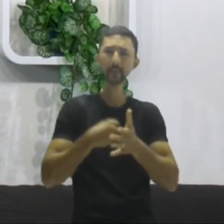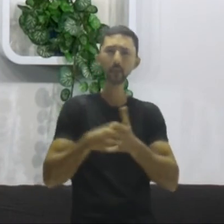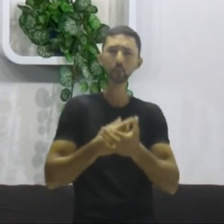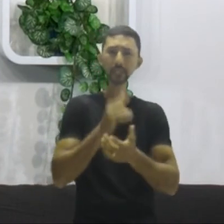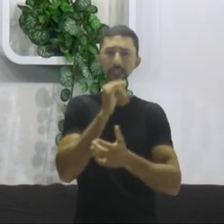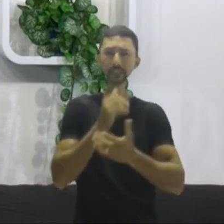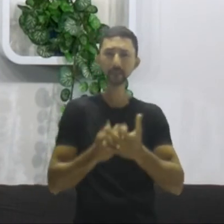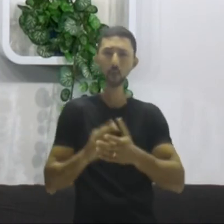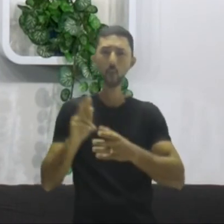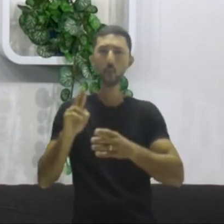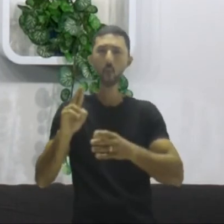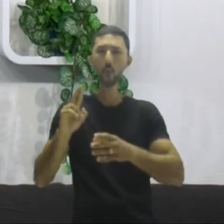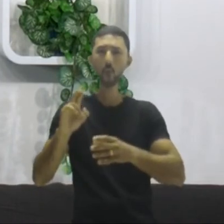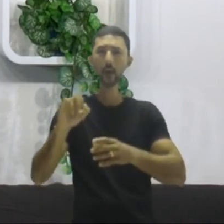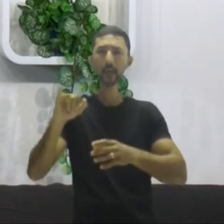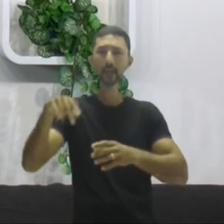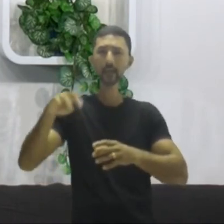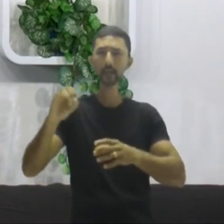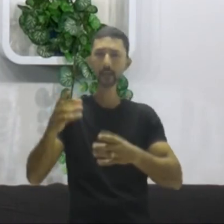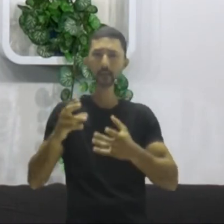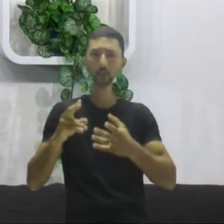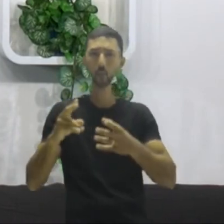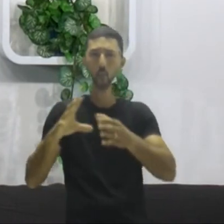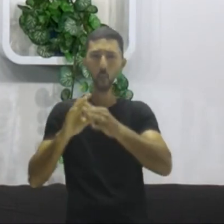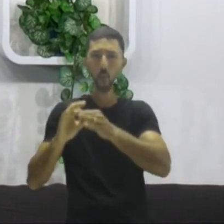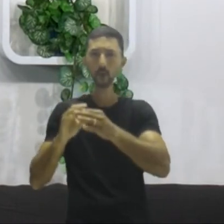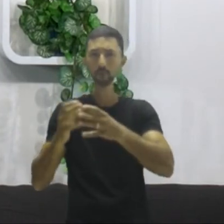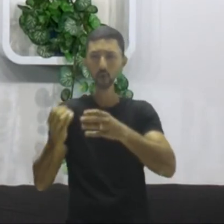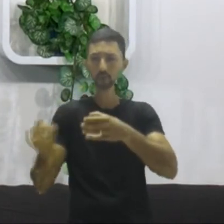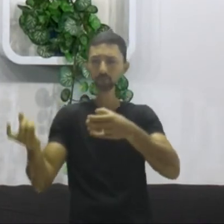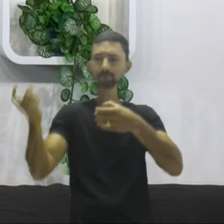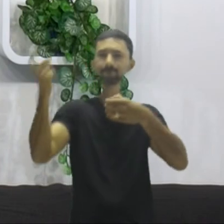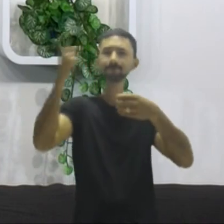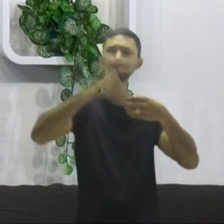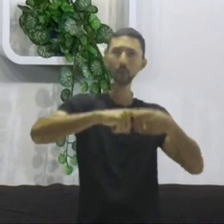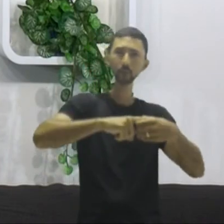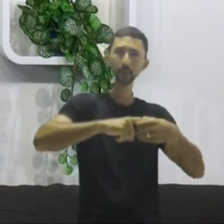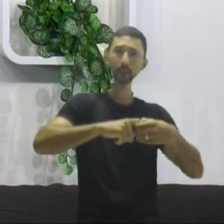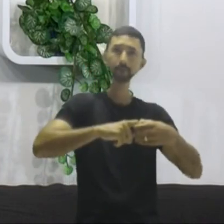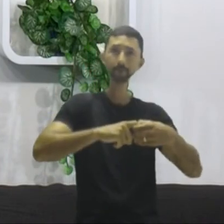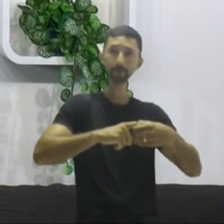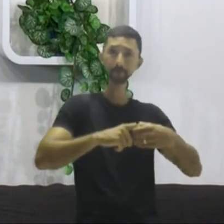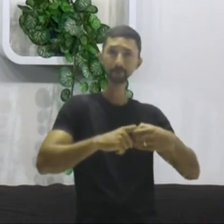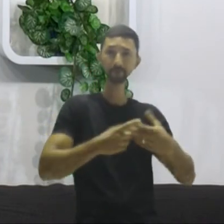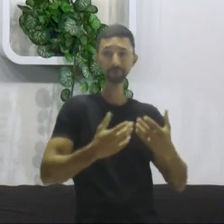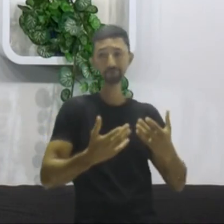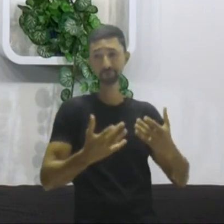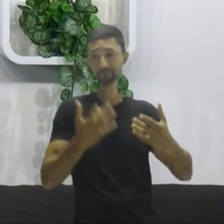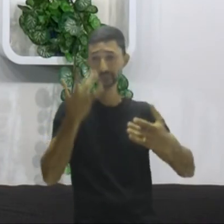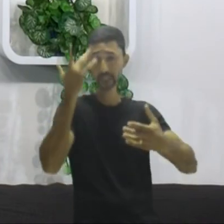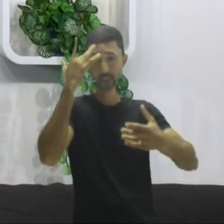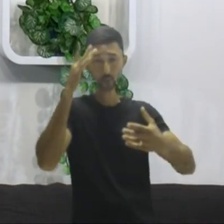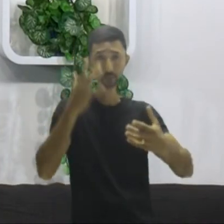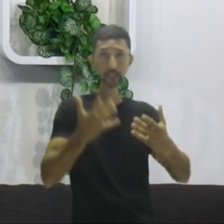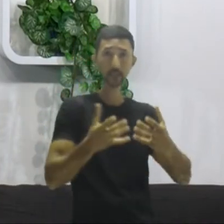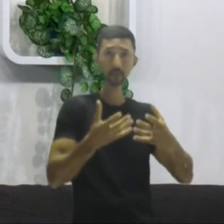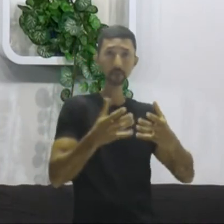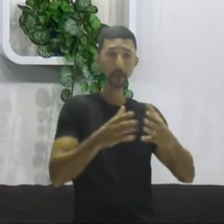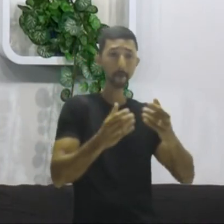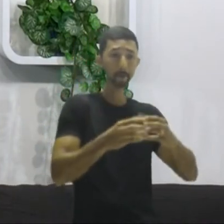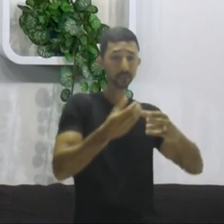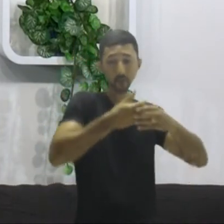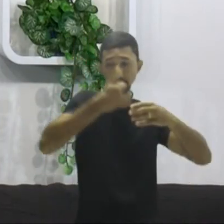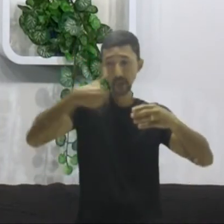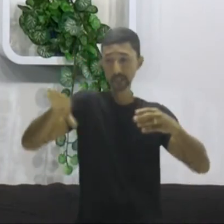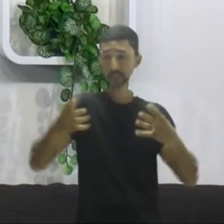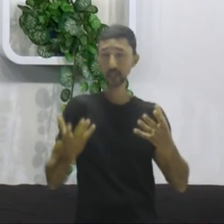Reino Unido pode voltar a fazer parte da União Europeia. Gente, é improvável. Ele pediu para sair.